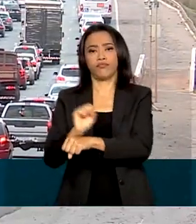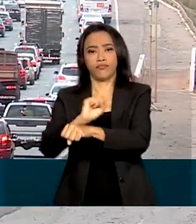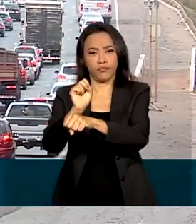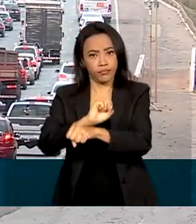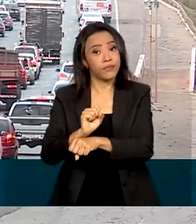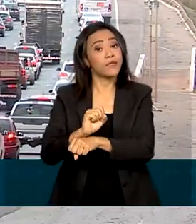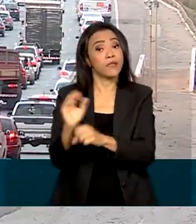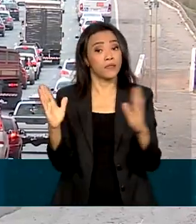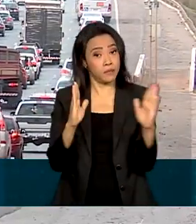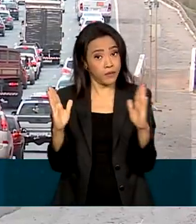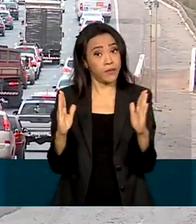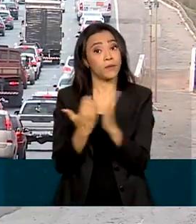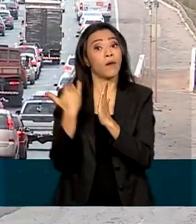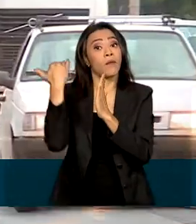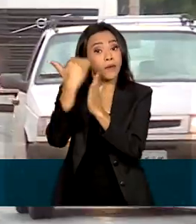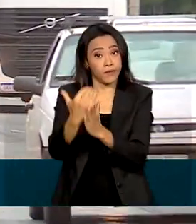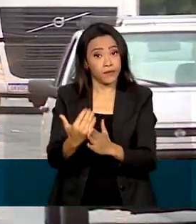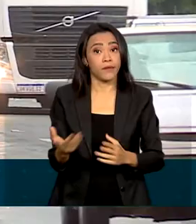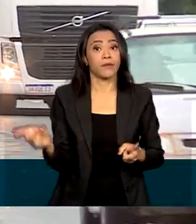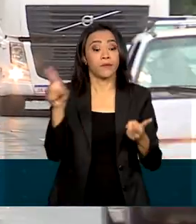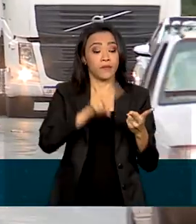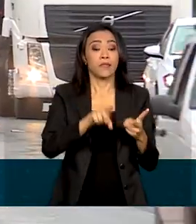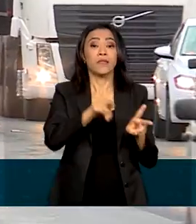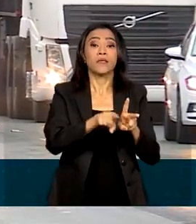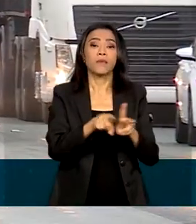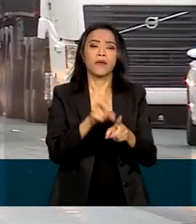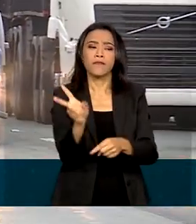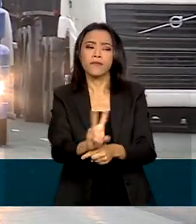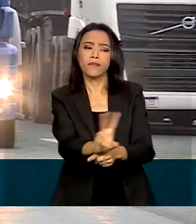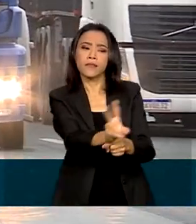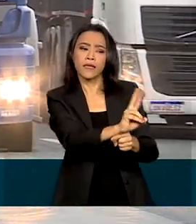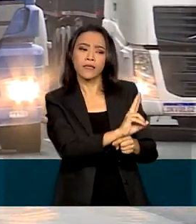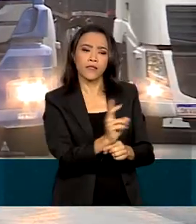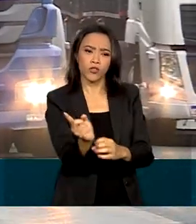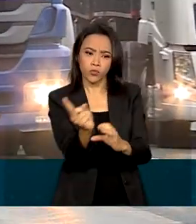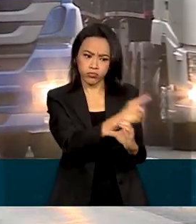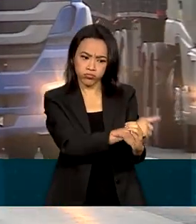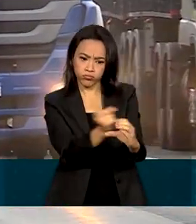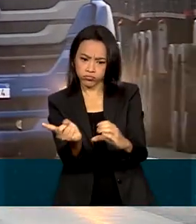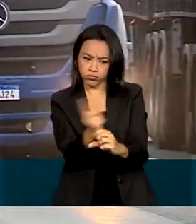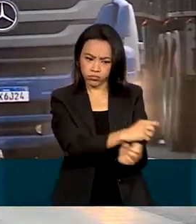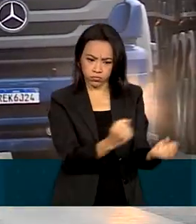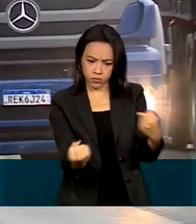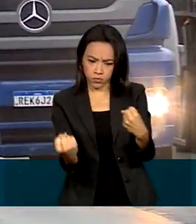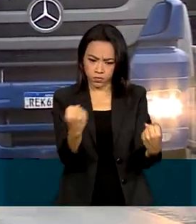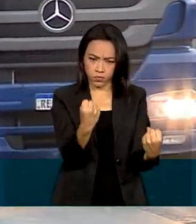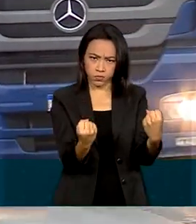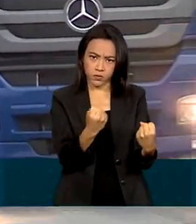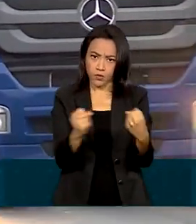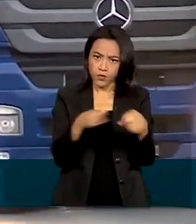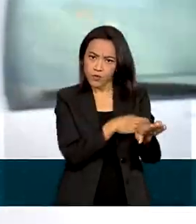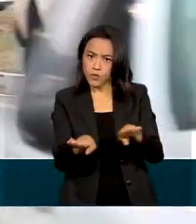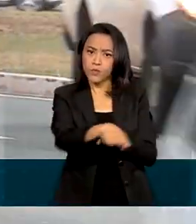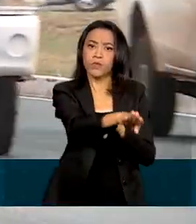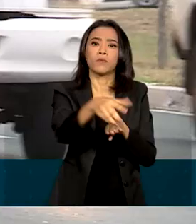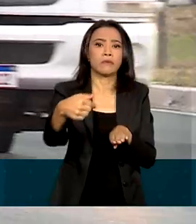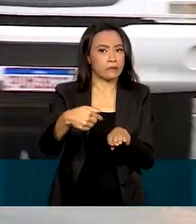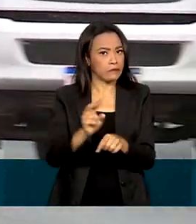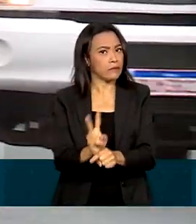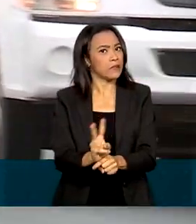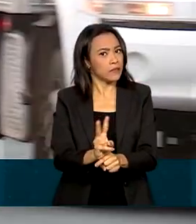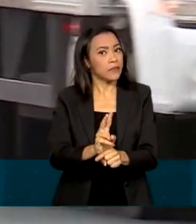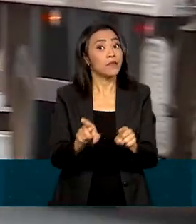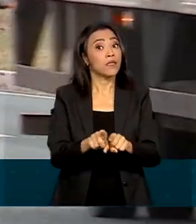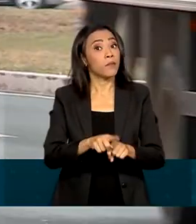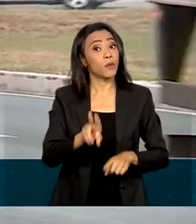aumentar nessa época do ano, e também na fiscalização da velocidade dos veículos, nas ultrapassagens e também no uso do